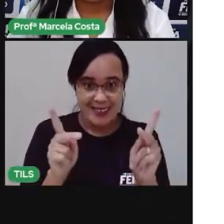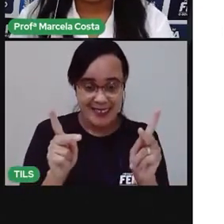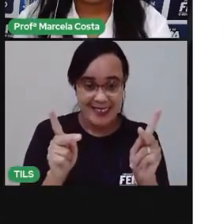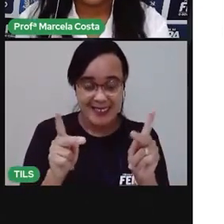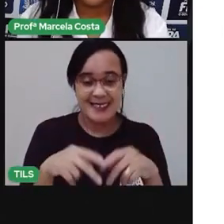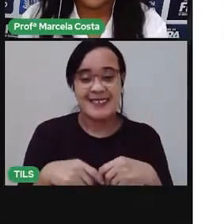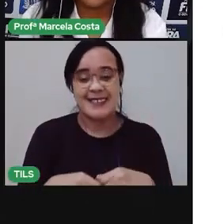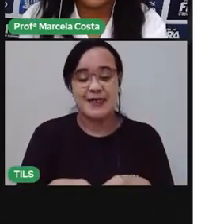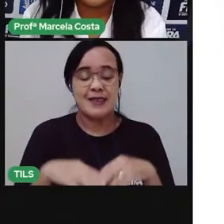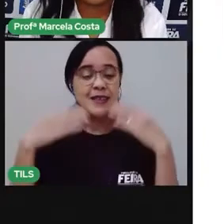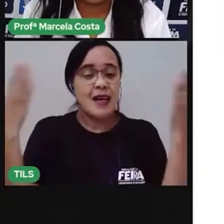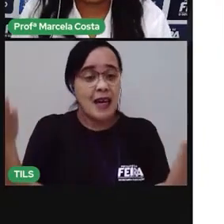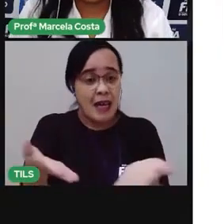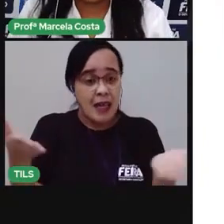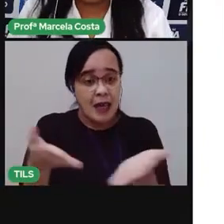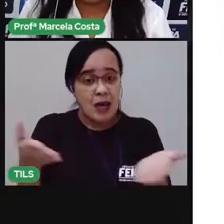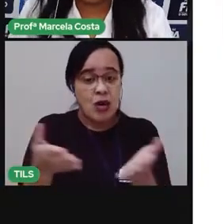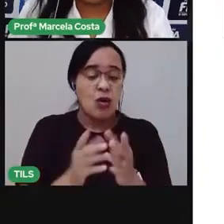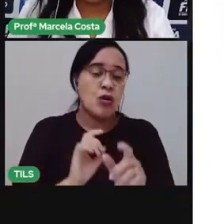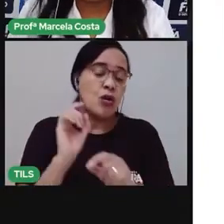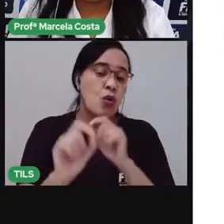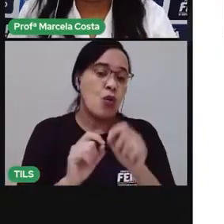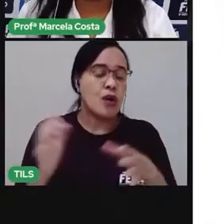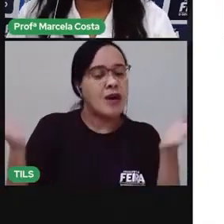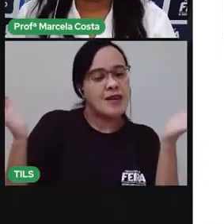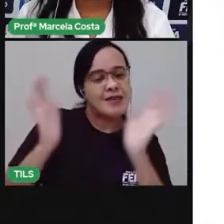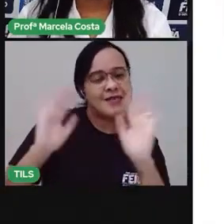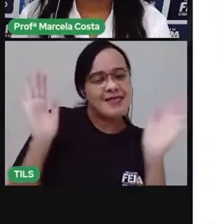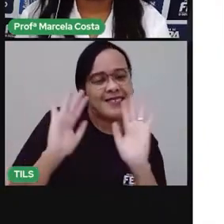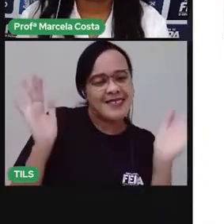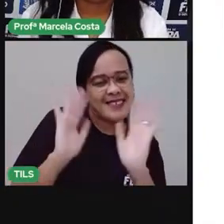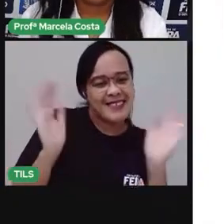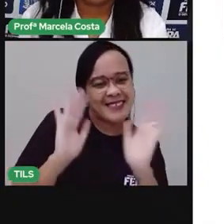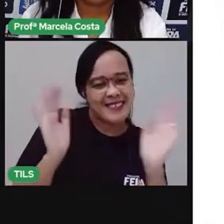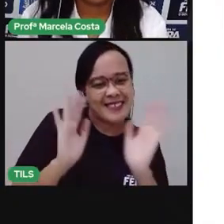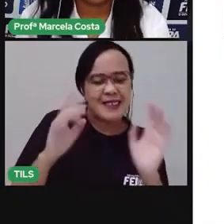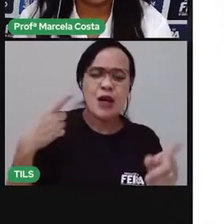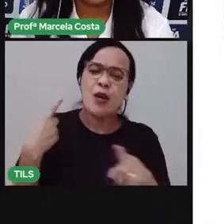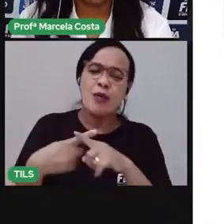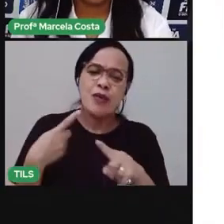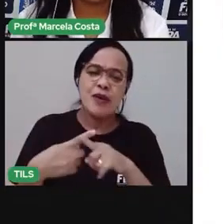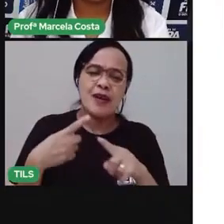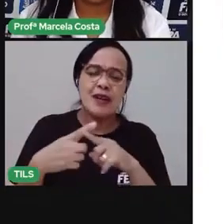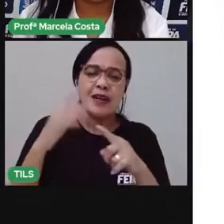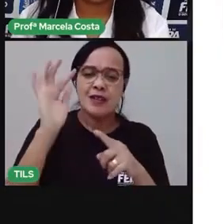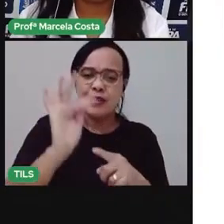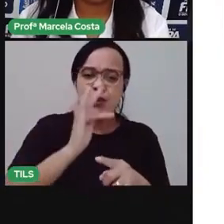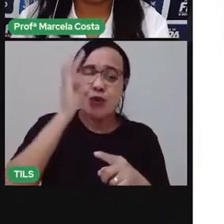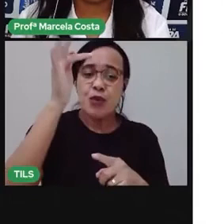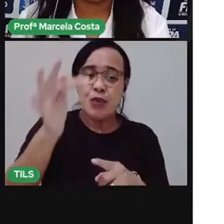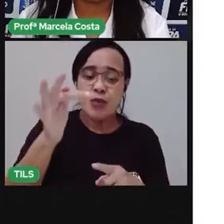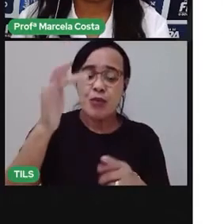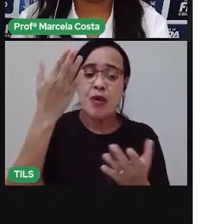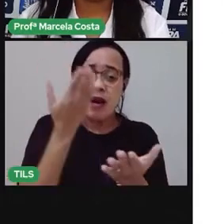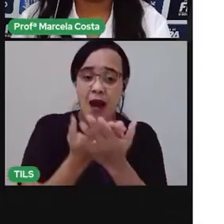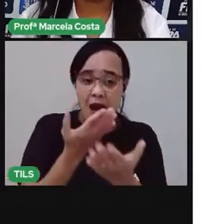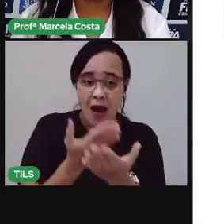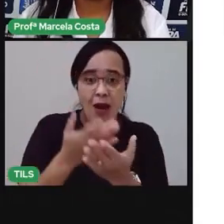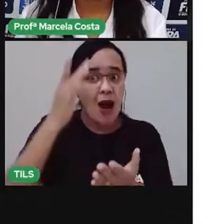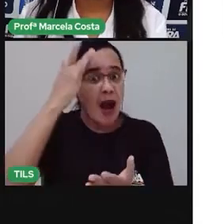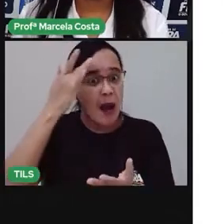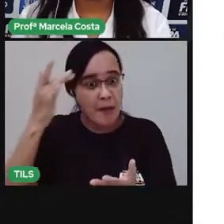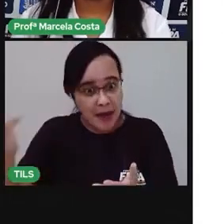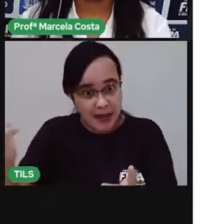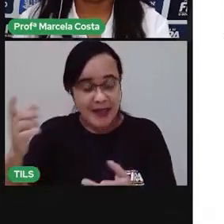Agora chegou a hora da gente se despedir. A gente vai se ver agora, só na próxima aula amanhã, tá bom?